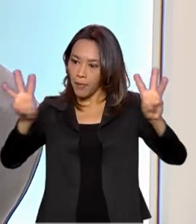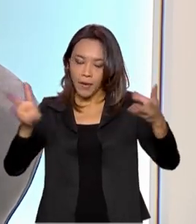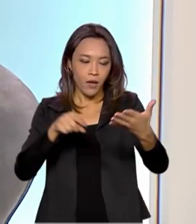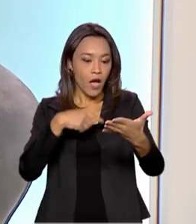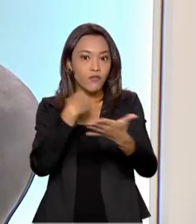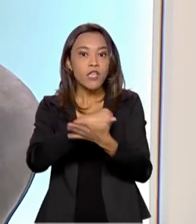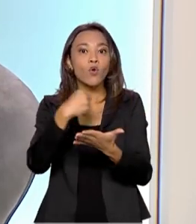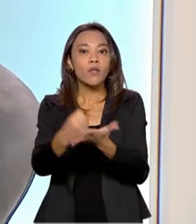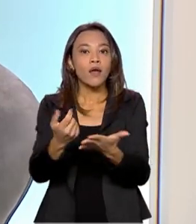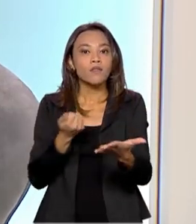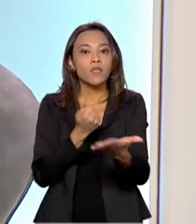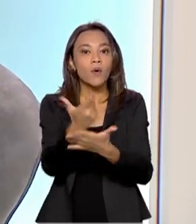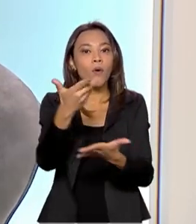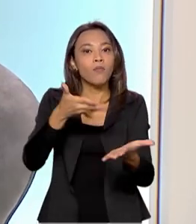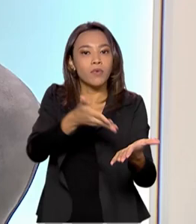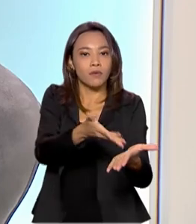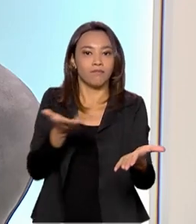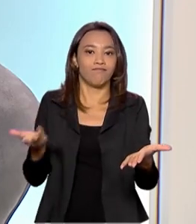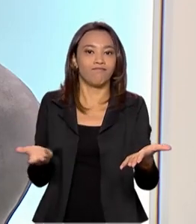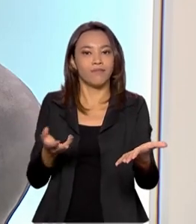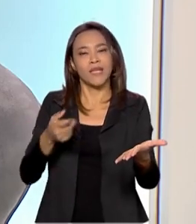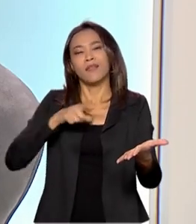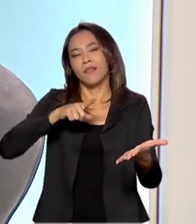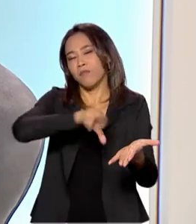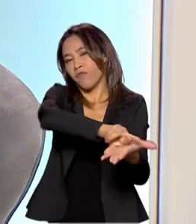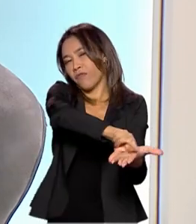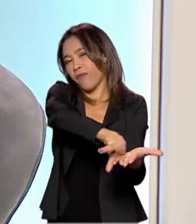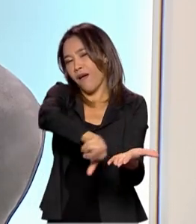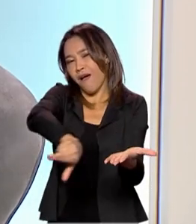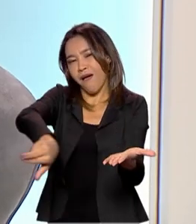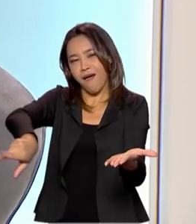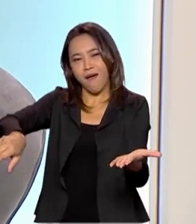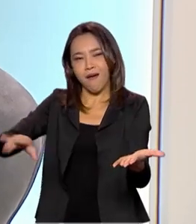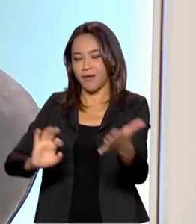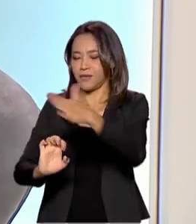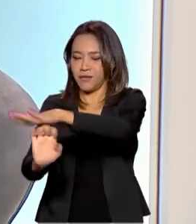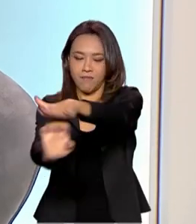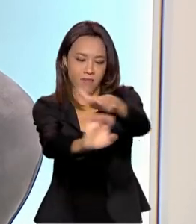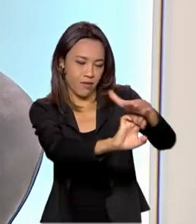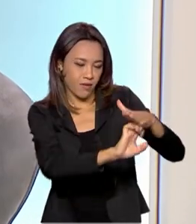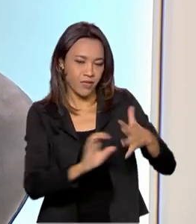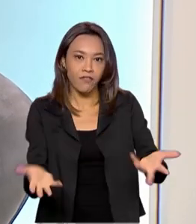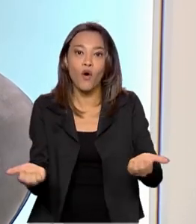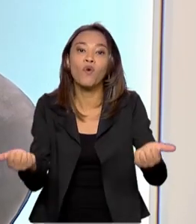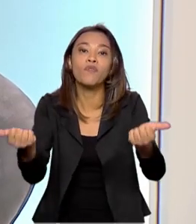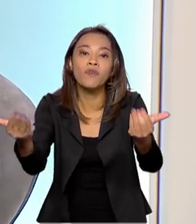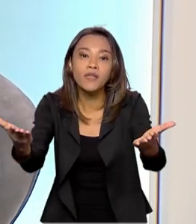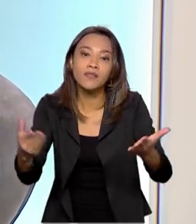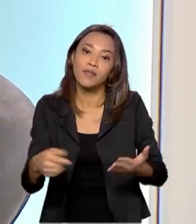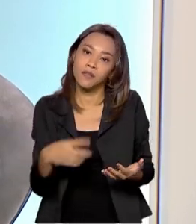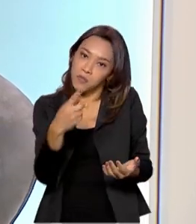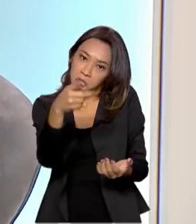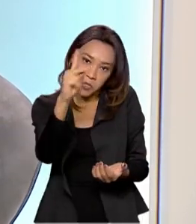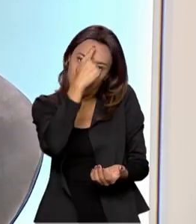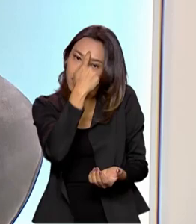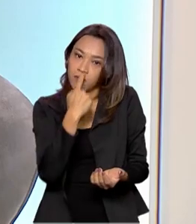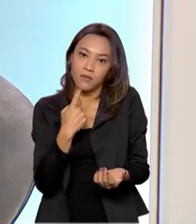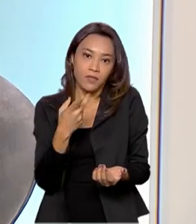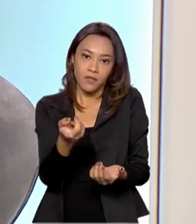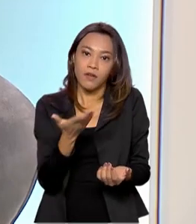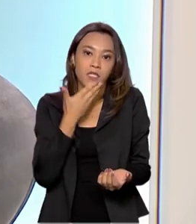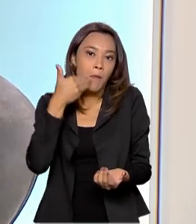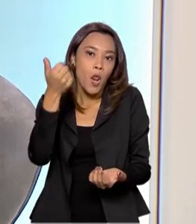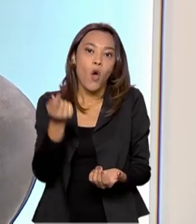contratará esse seu supridor? dentre vários supridores, você vai escolher aquele que, de acordo com o seu consumo, te dá as melhores